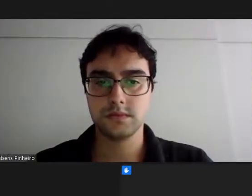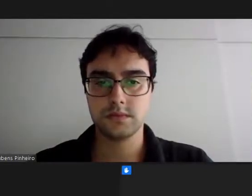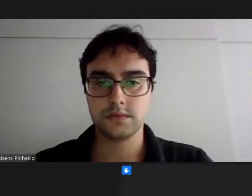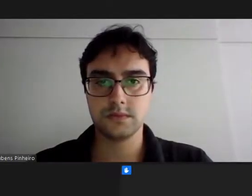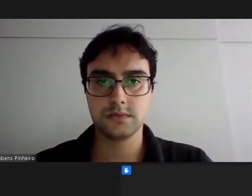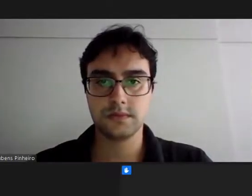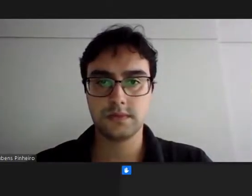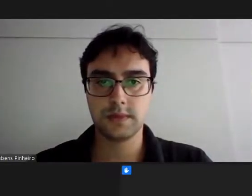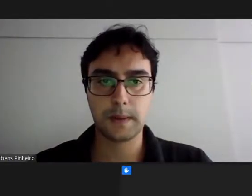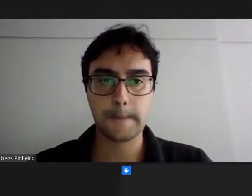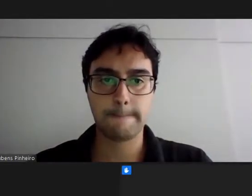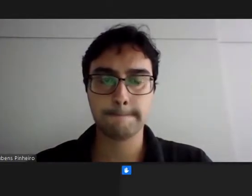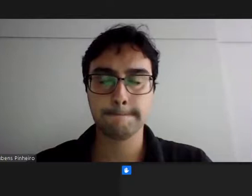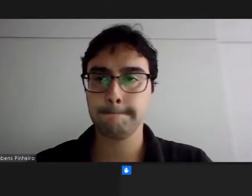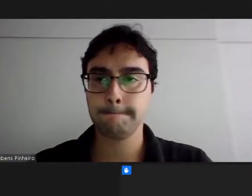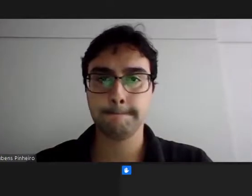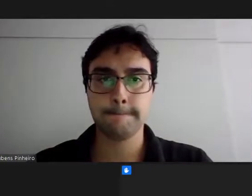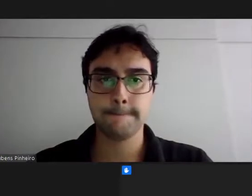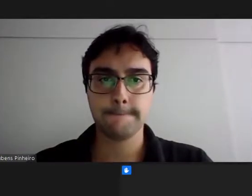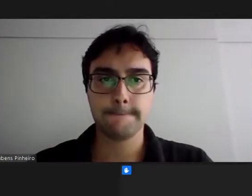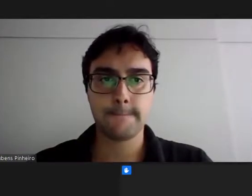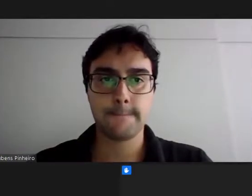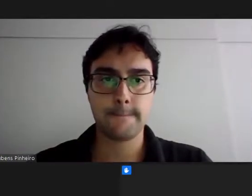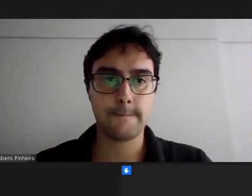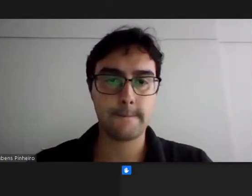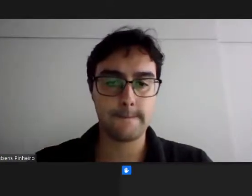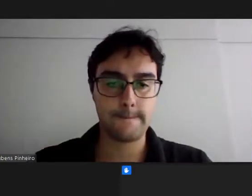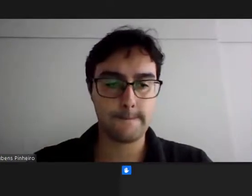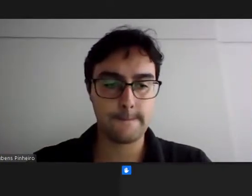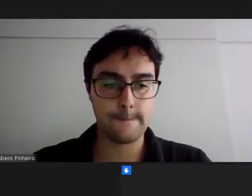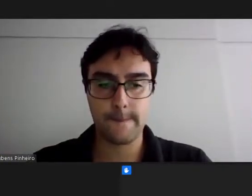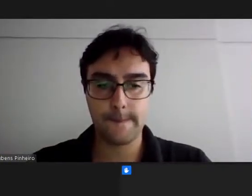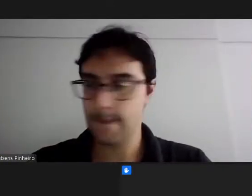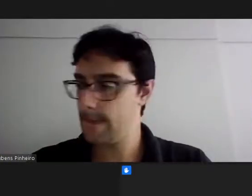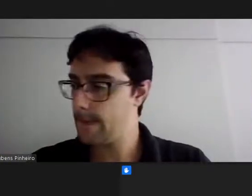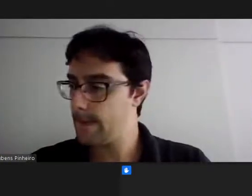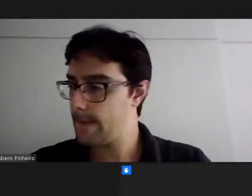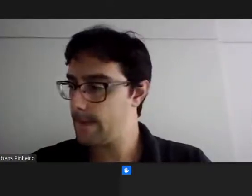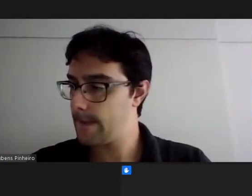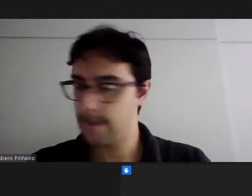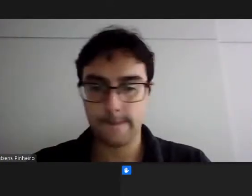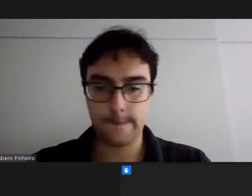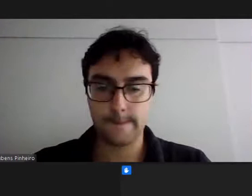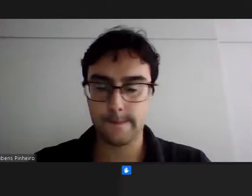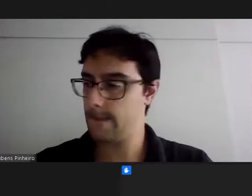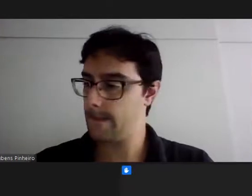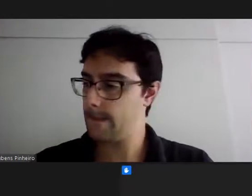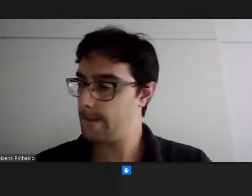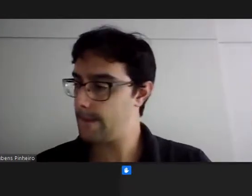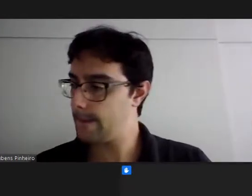fizermos realmente vão de encontro, eu espero que realmente a partir do dia 8, né, vereador, as pessoas que forem vacinar